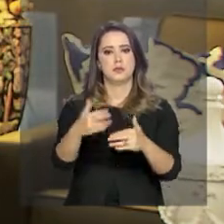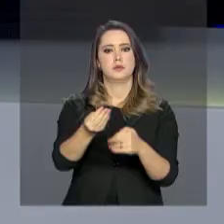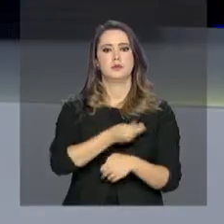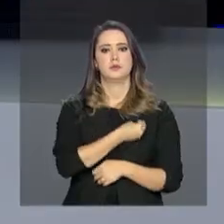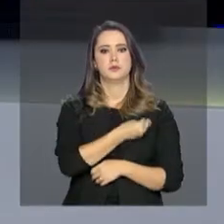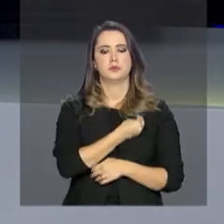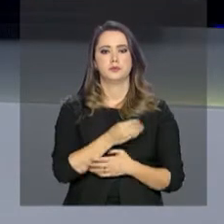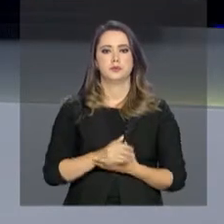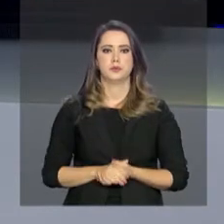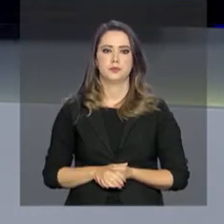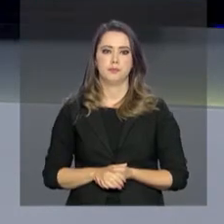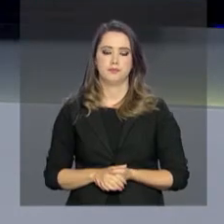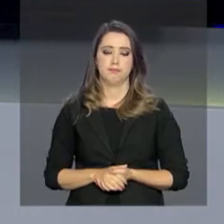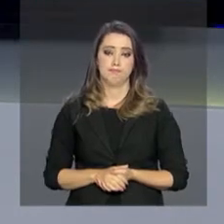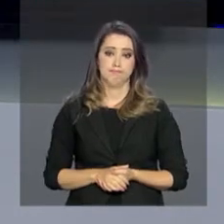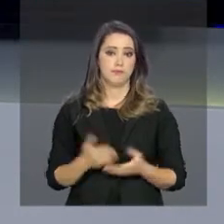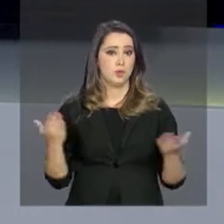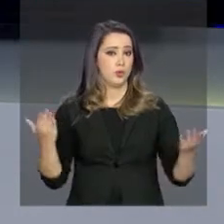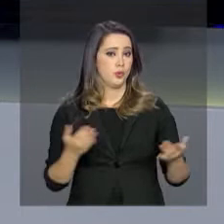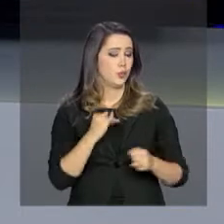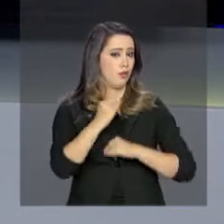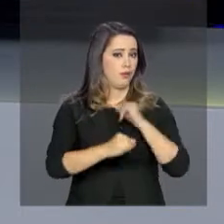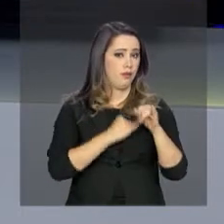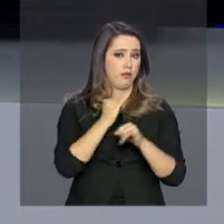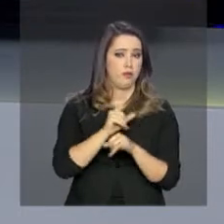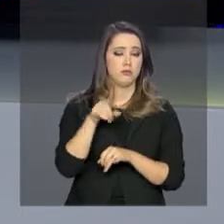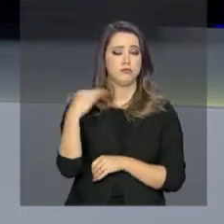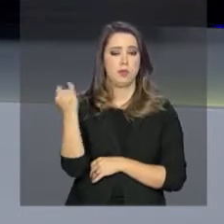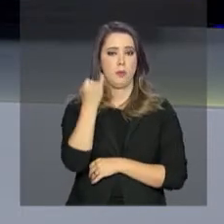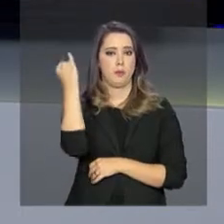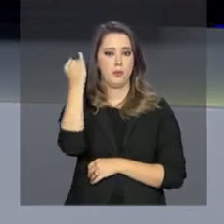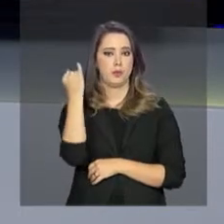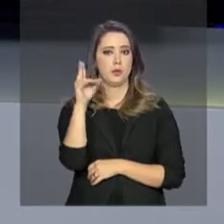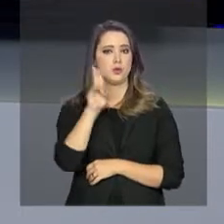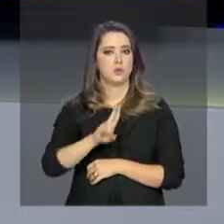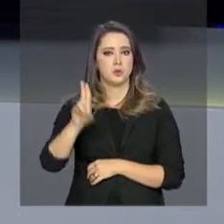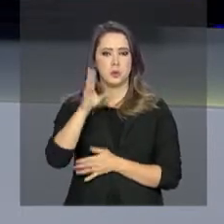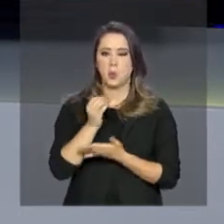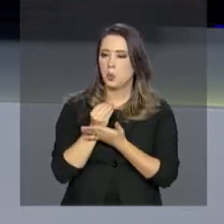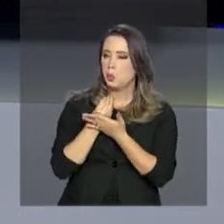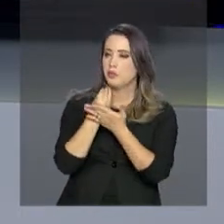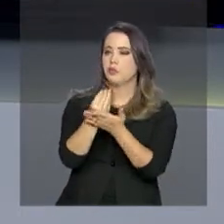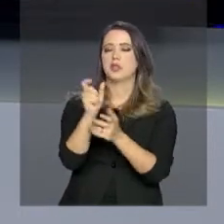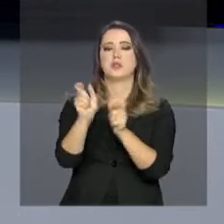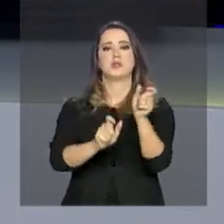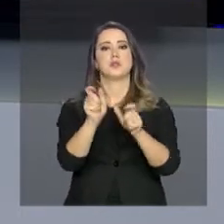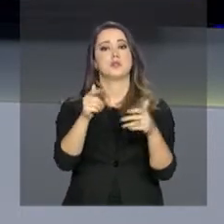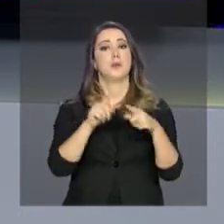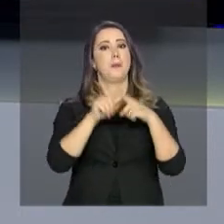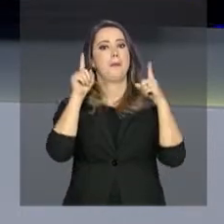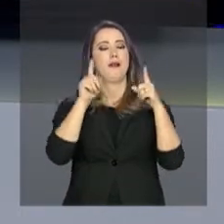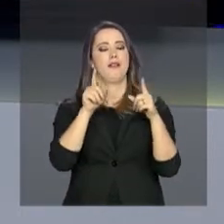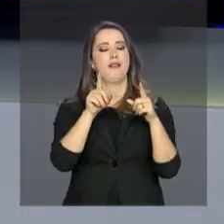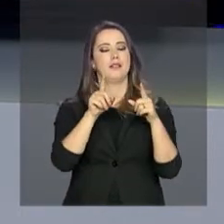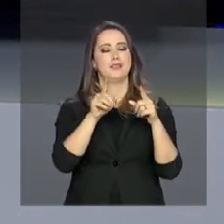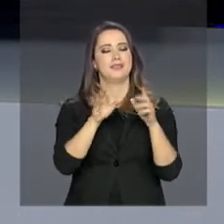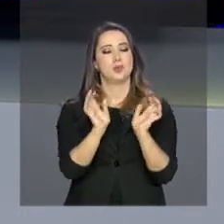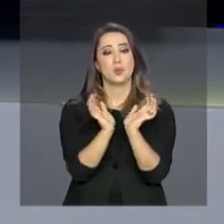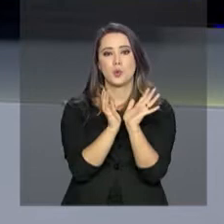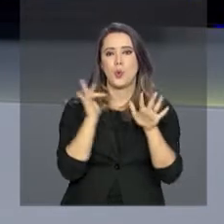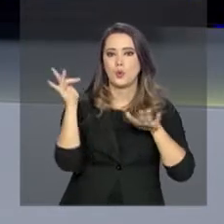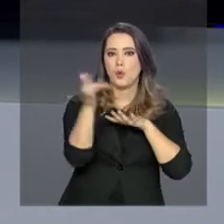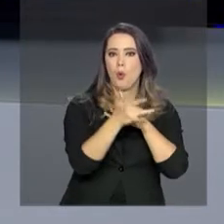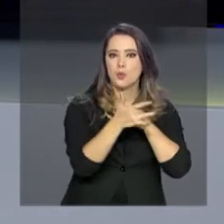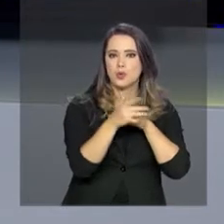vidas. Atualmente, a internet é uma importante ferramenta à disposição do consumidor. Nas redes sociais, por exemplo,